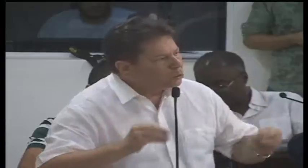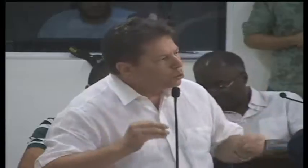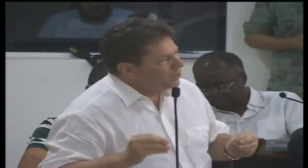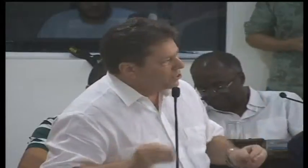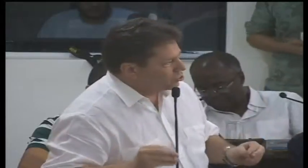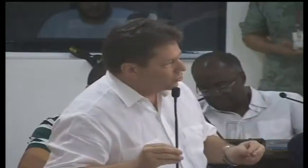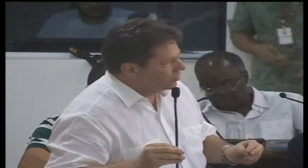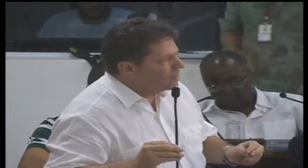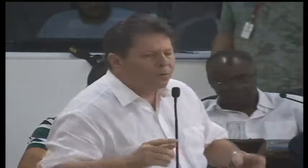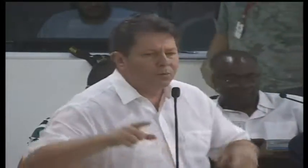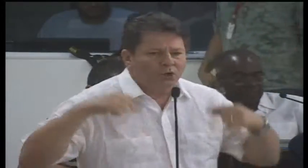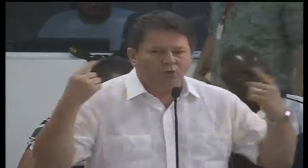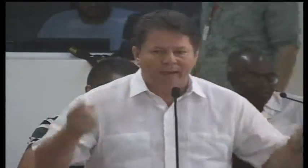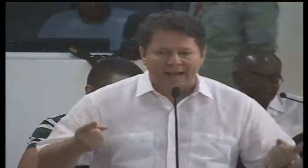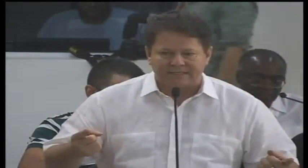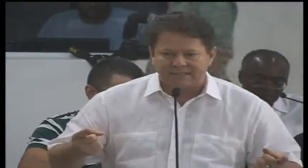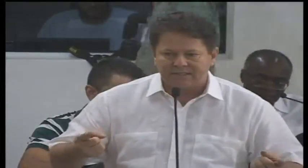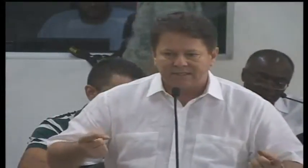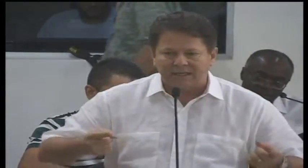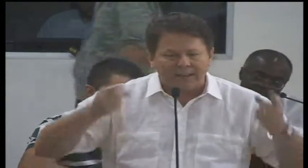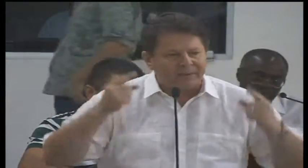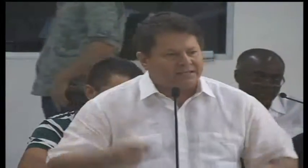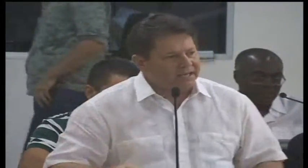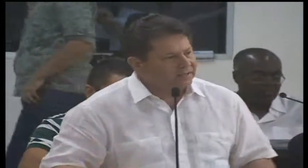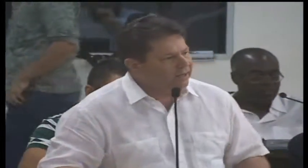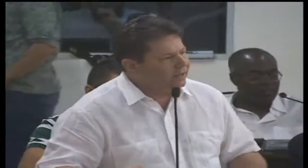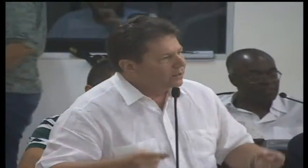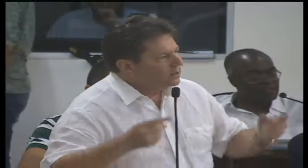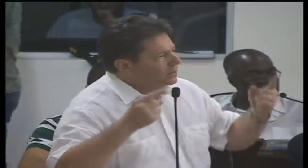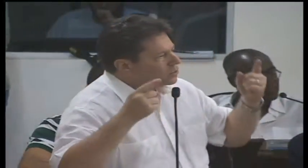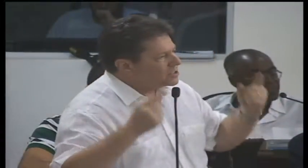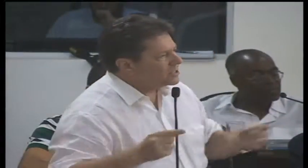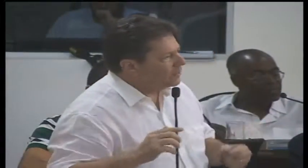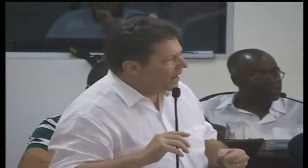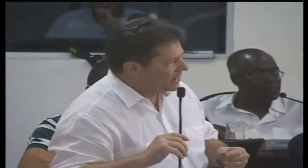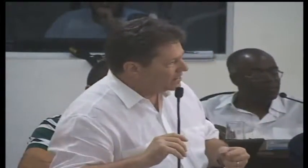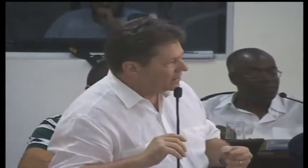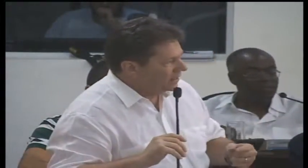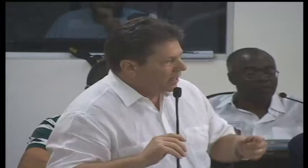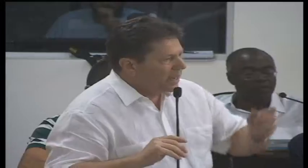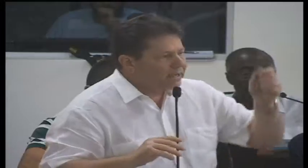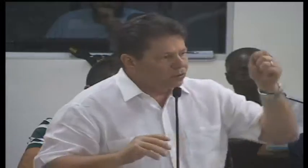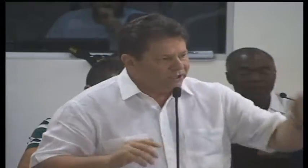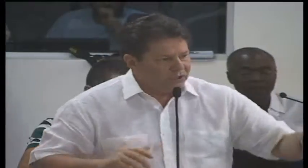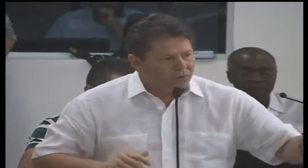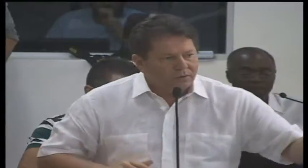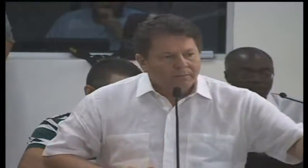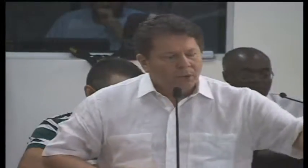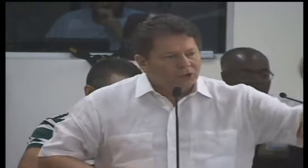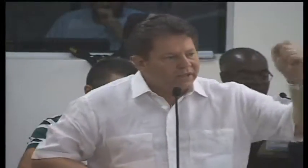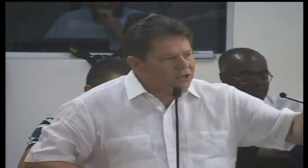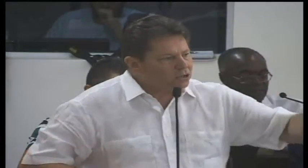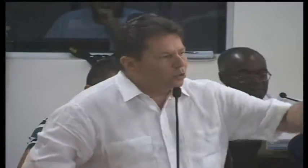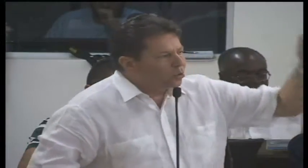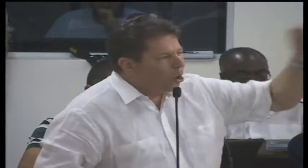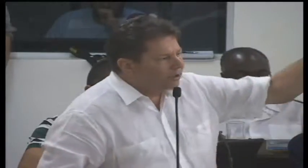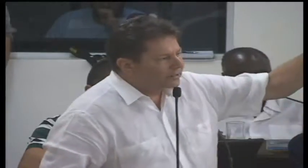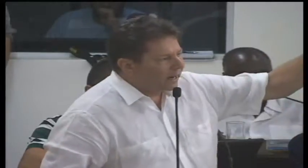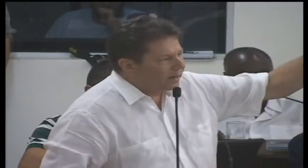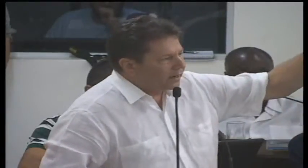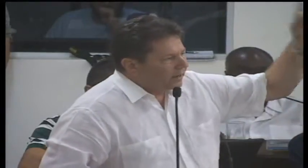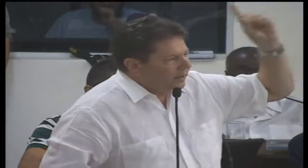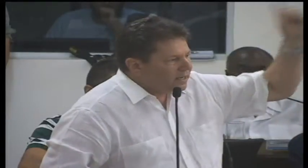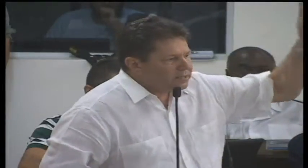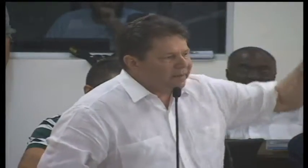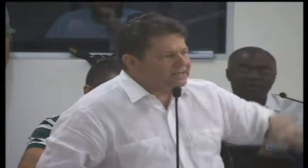foi por tudo isso e por muito mais que representa o sistema SESI. É que eu digo, protesto